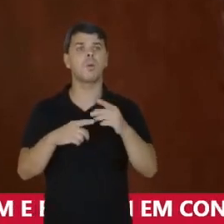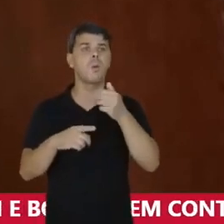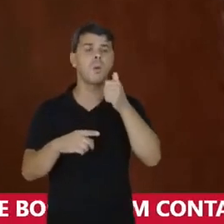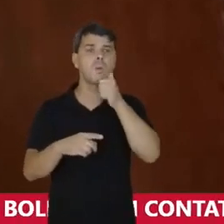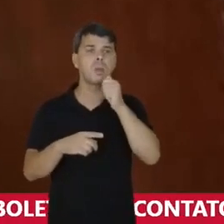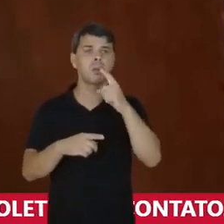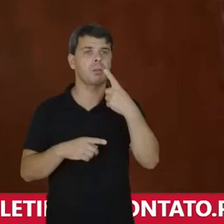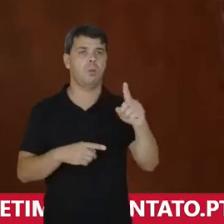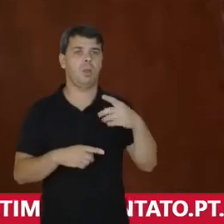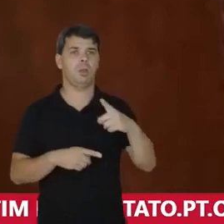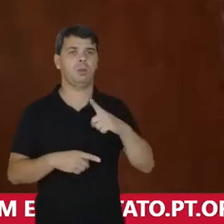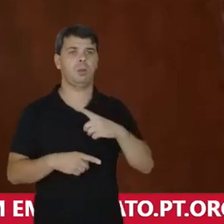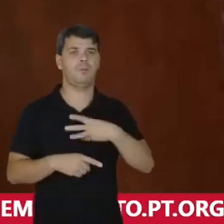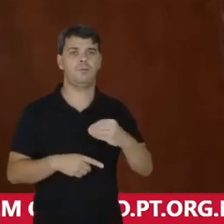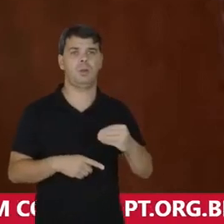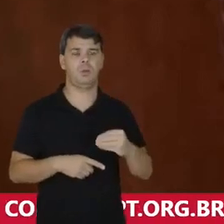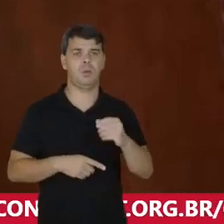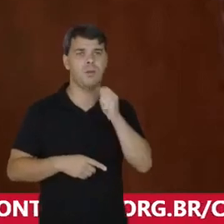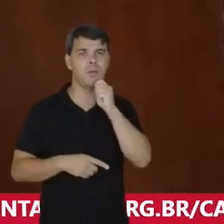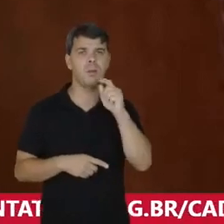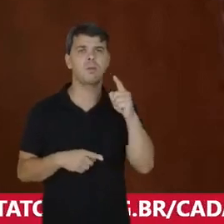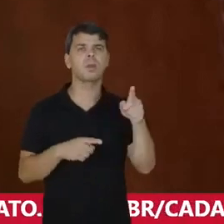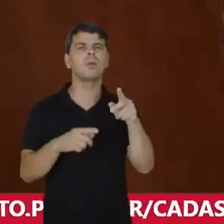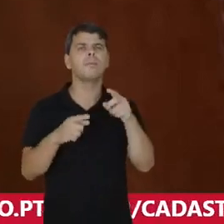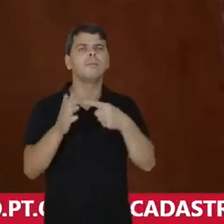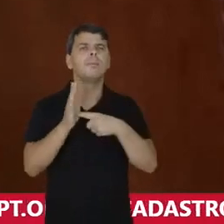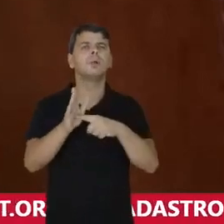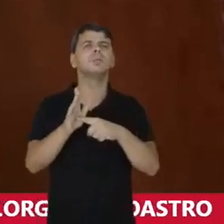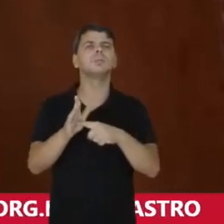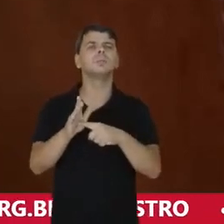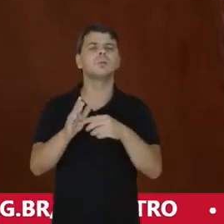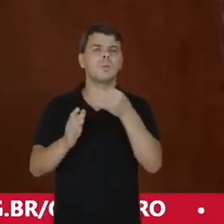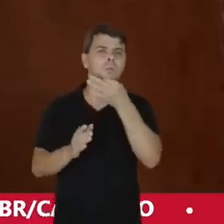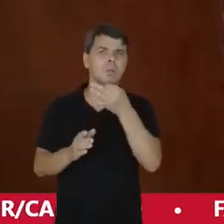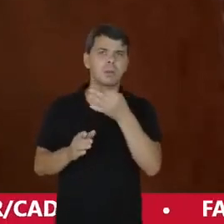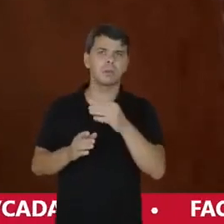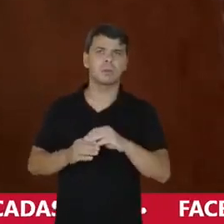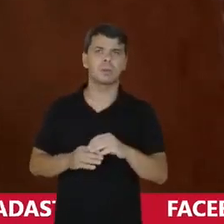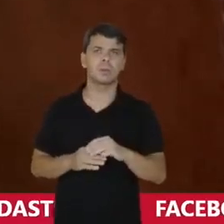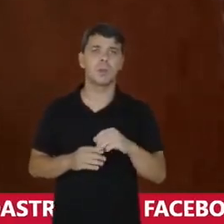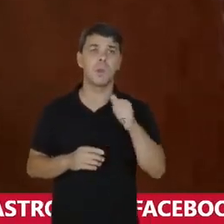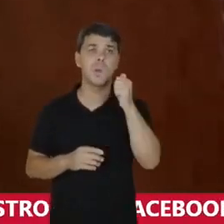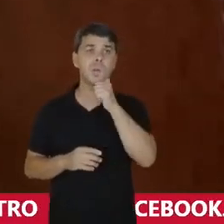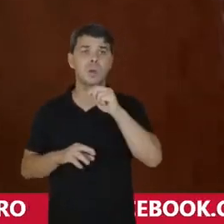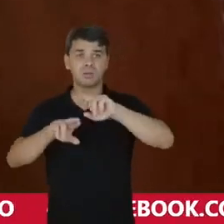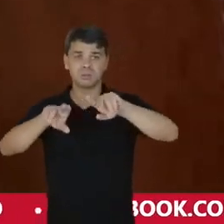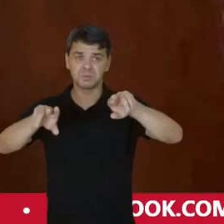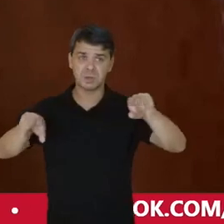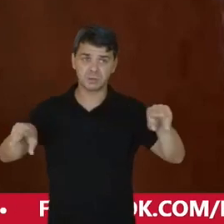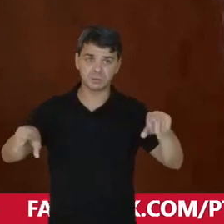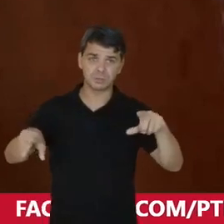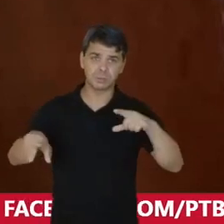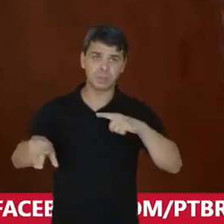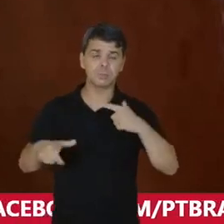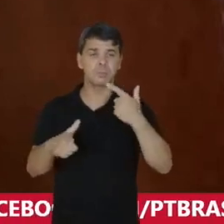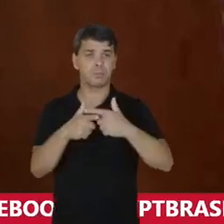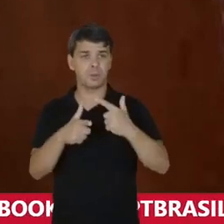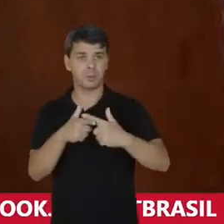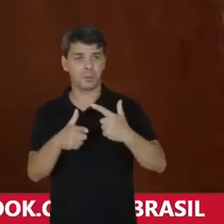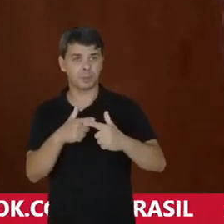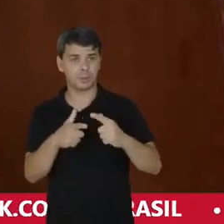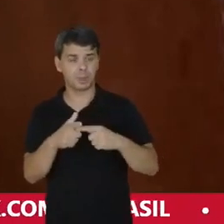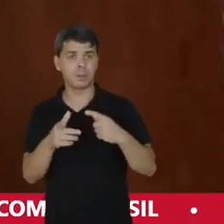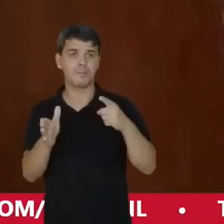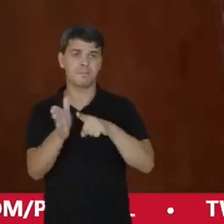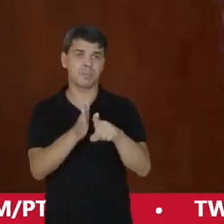Por exemplo Que não é mãe Por que tenho feito Esses recortes Nós temos Mulheridades Mulheres diversas Que tem diversos problemas E